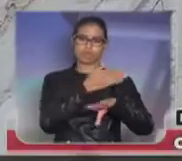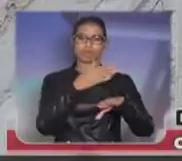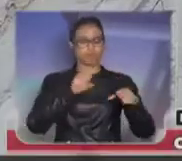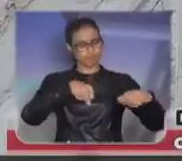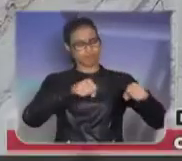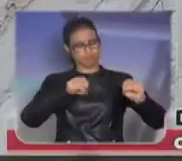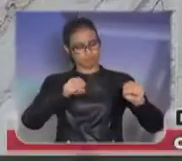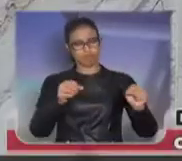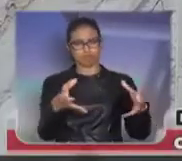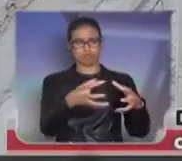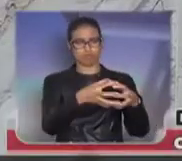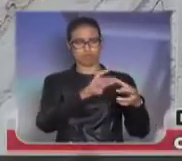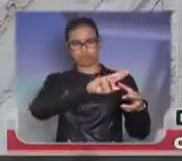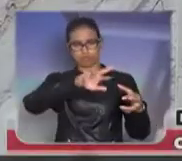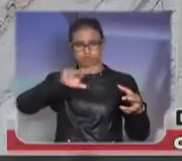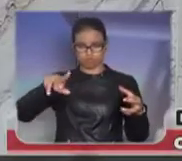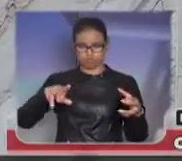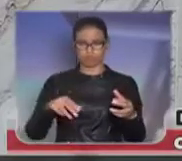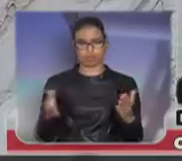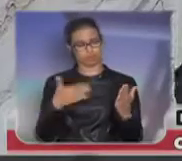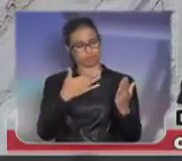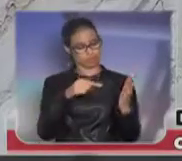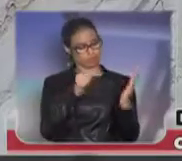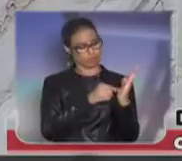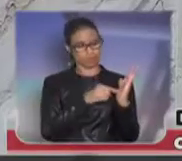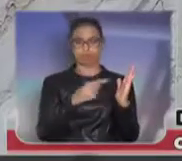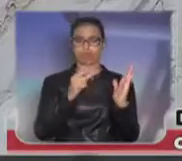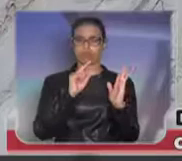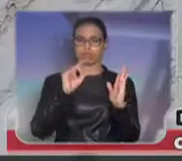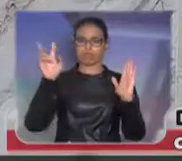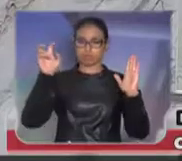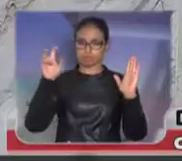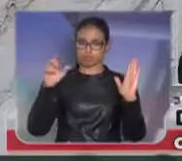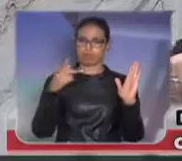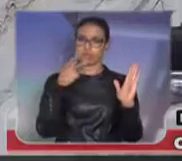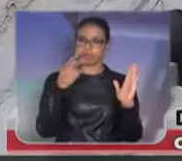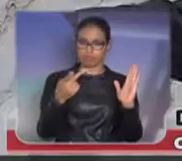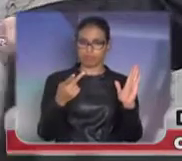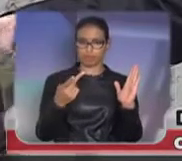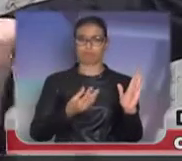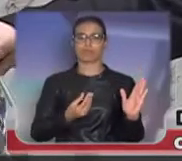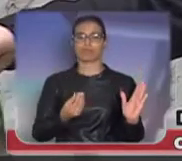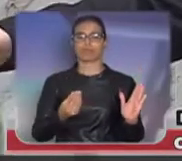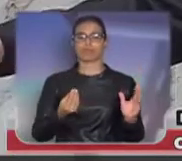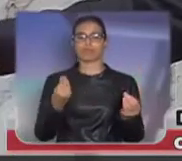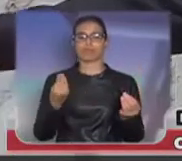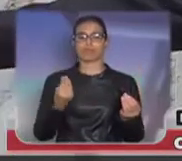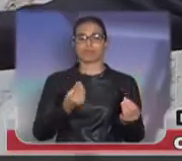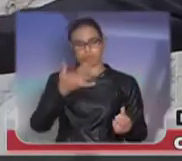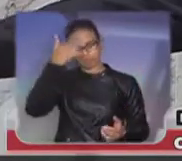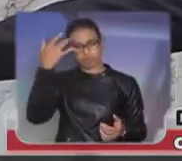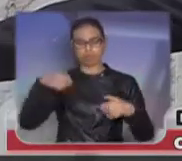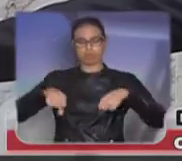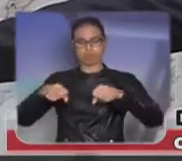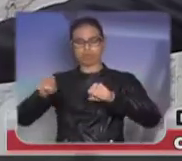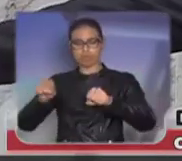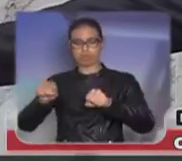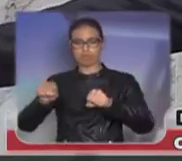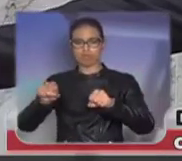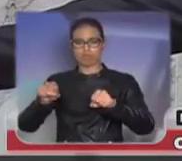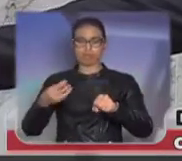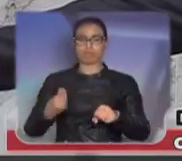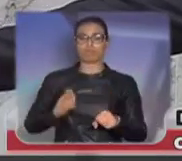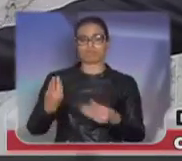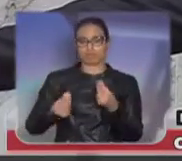nessa revista nós temos uma matéria nossa aqui, falando também da nossa vida de motociclista e da nossa situação aqui de parlamentar.